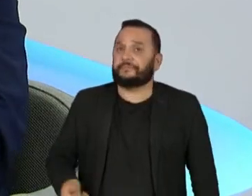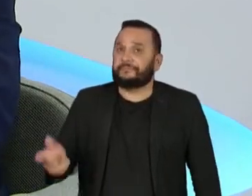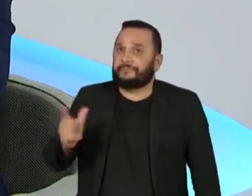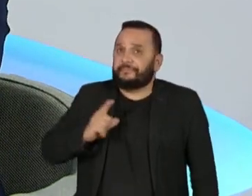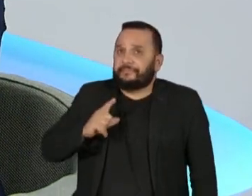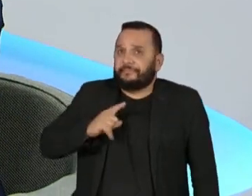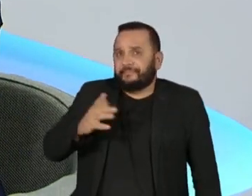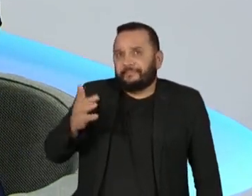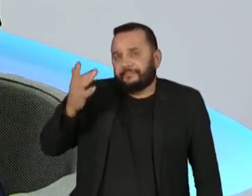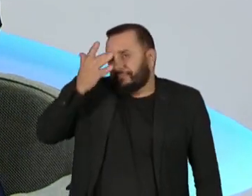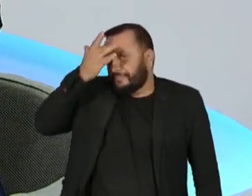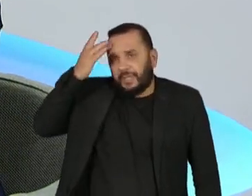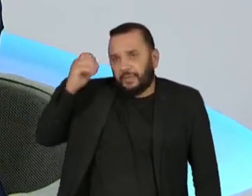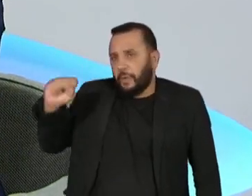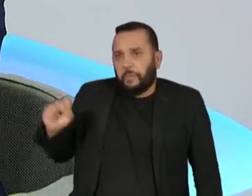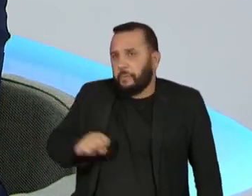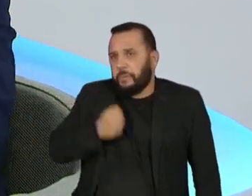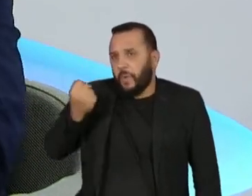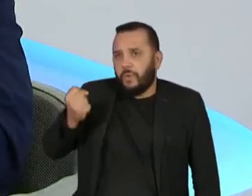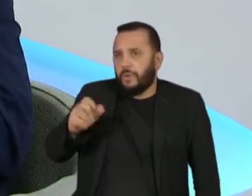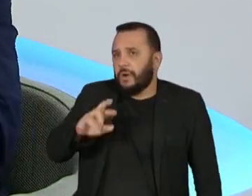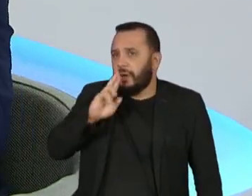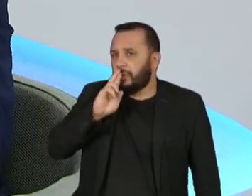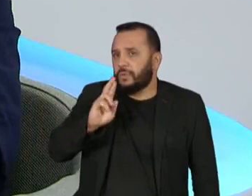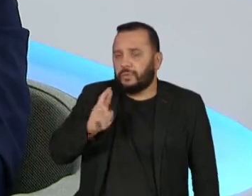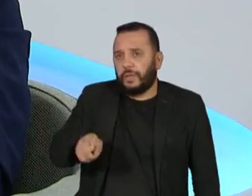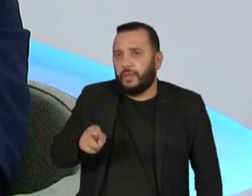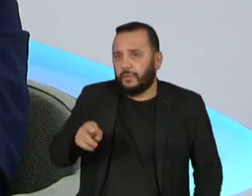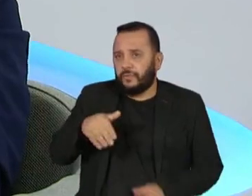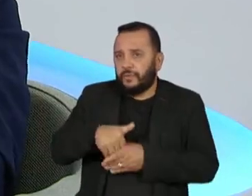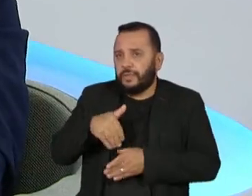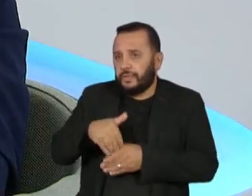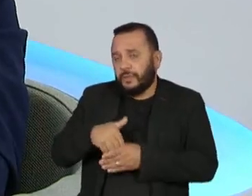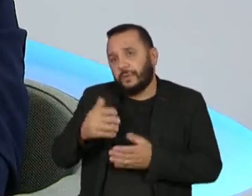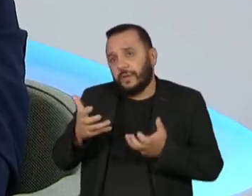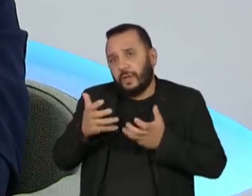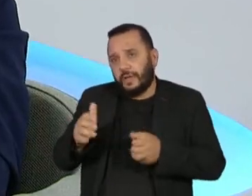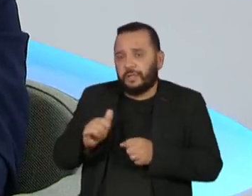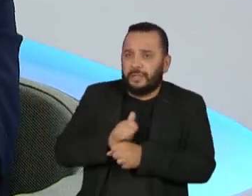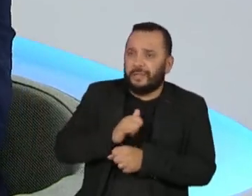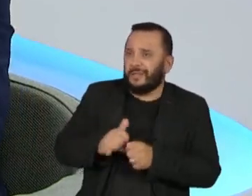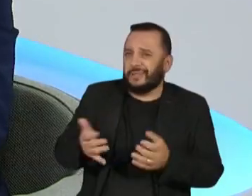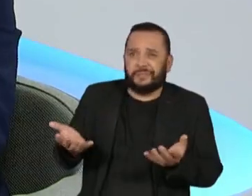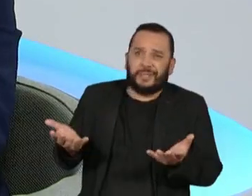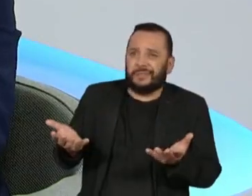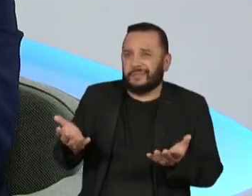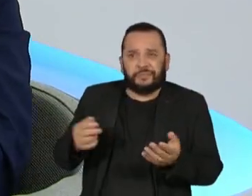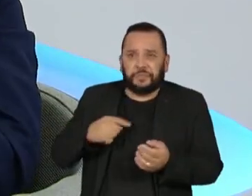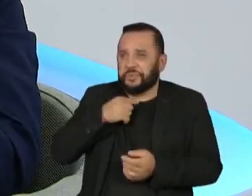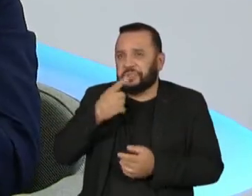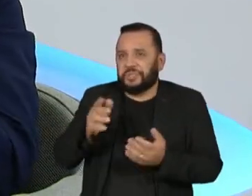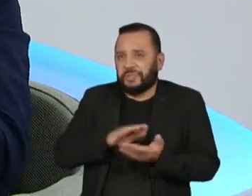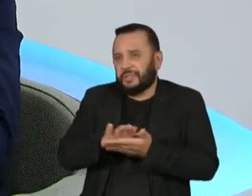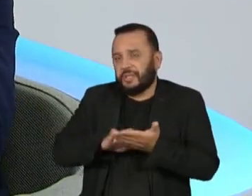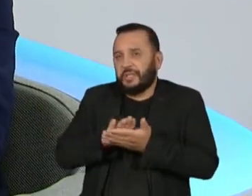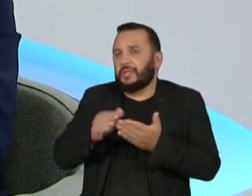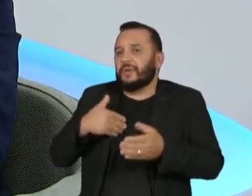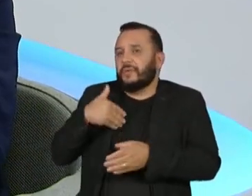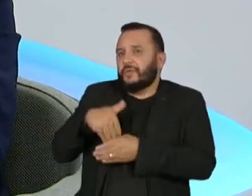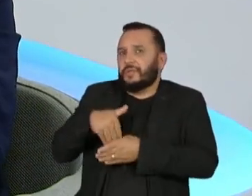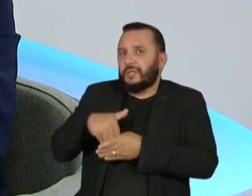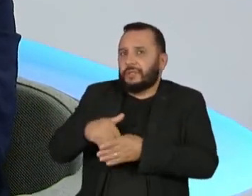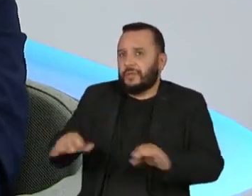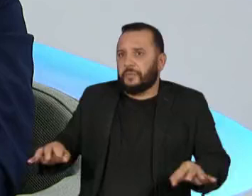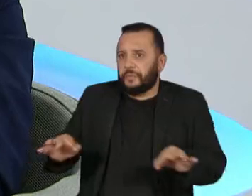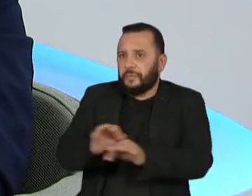pessoas que, enfim, ficaram aborrecidas com o resultado da eleição, buscando alguma alternativa que não existe. A eleição foi colocada,